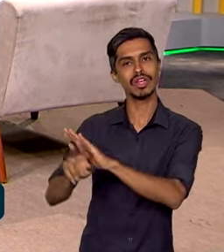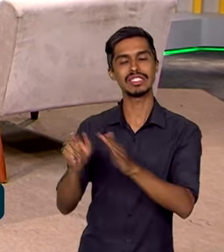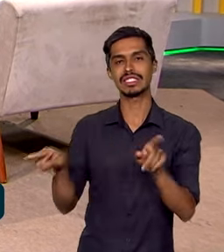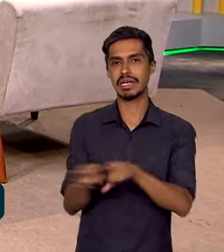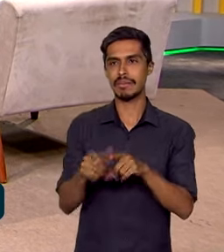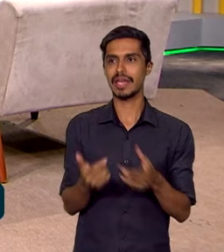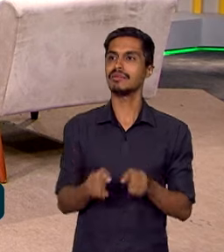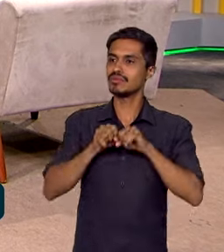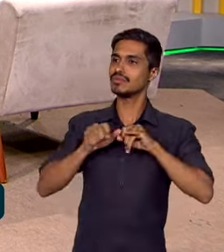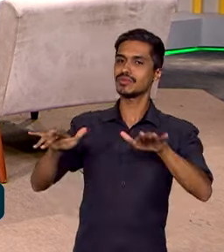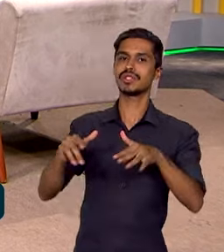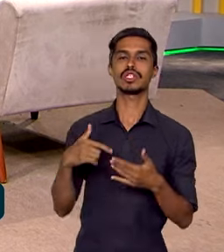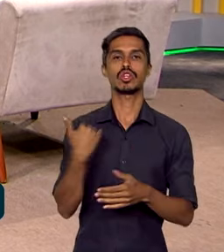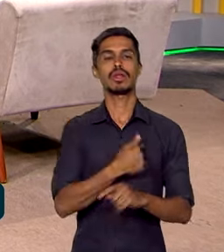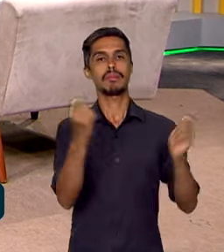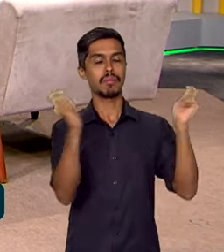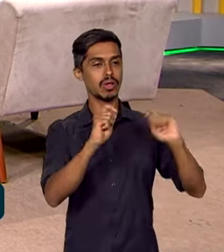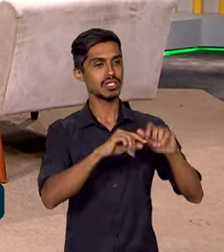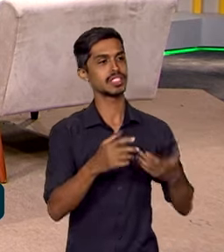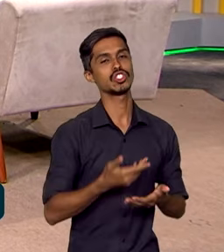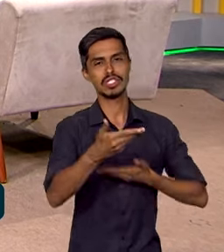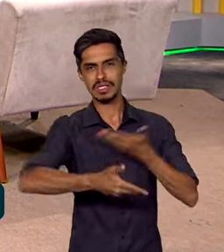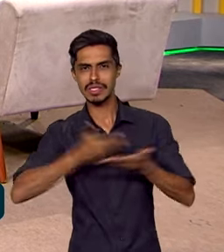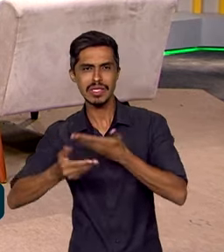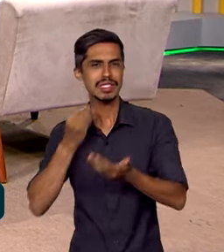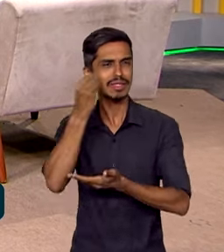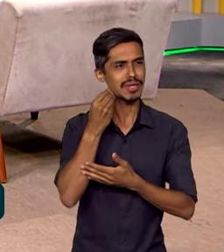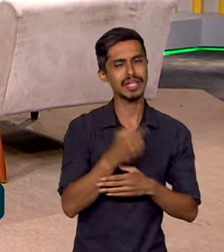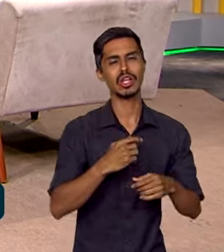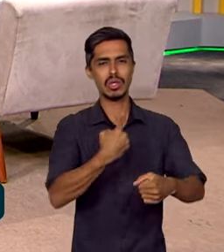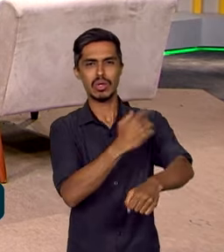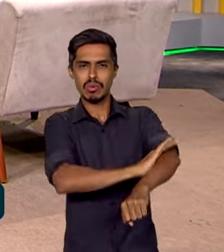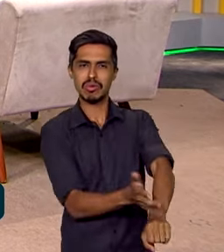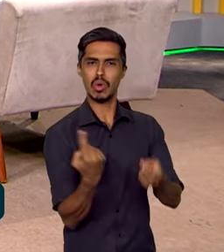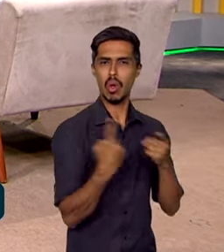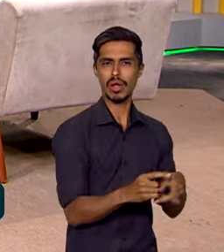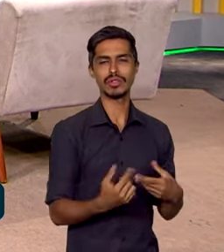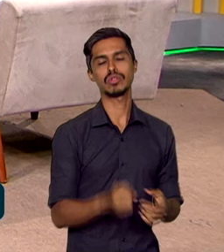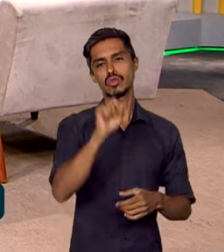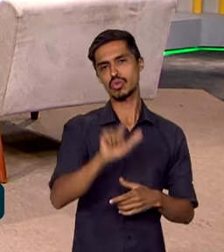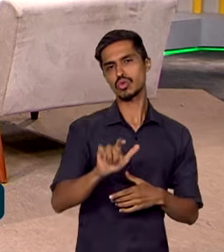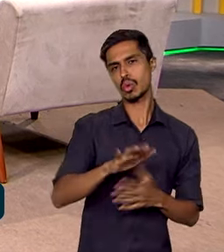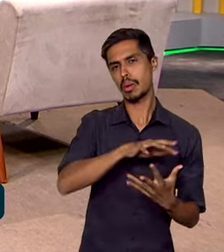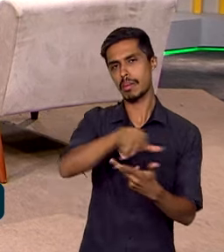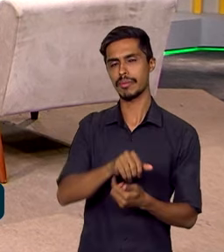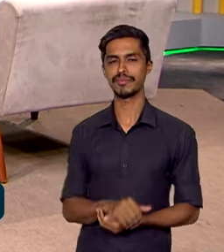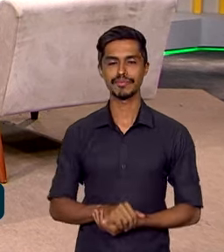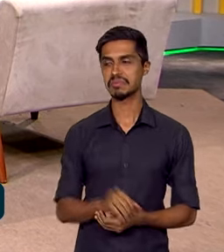ampliando essa possibilidade de trocas de experiências antirracistas no contexto do sul global. Perfeito.